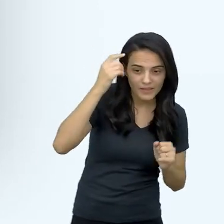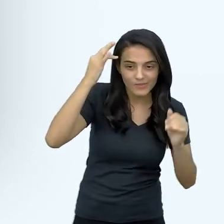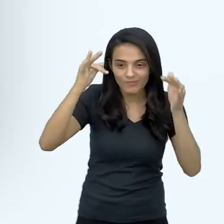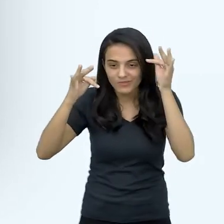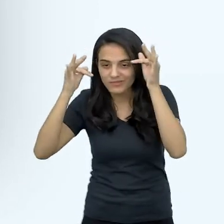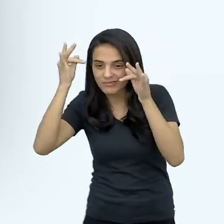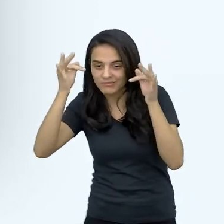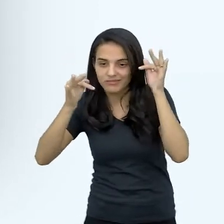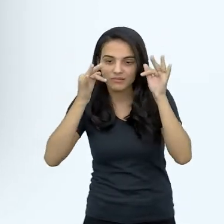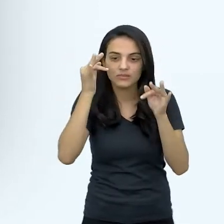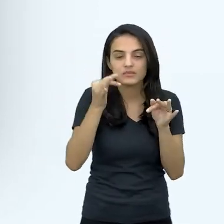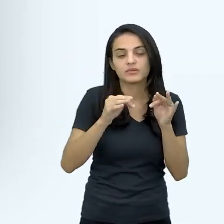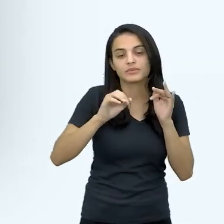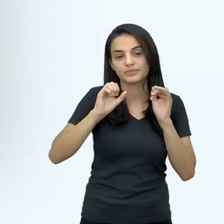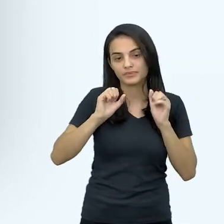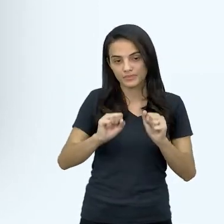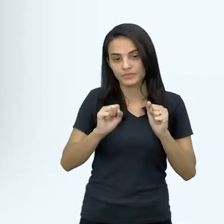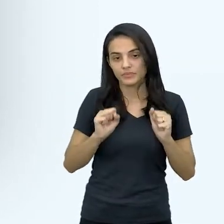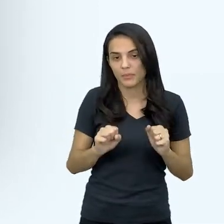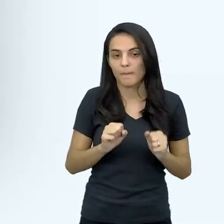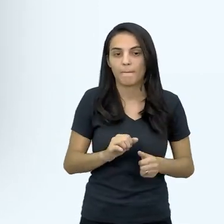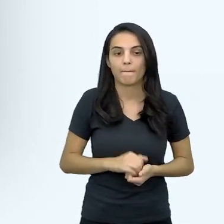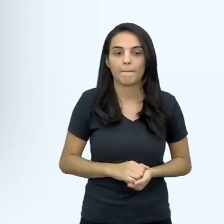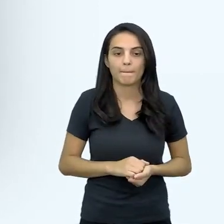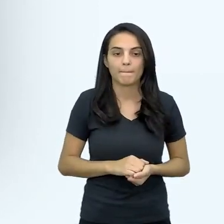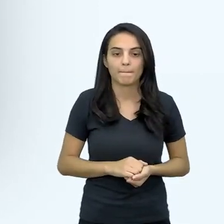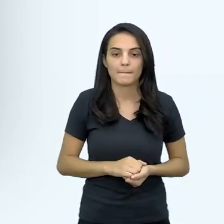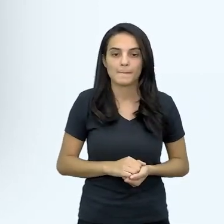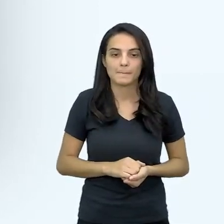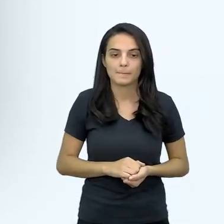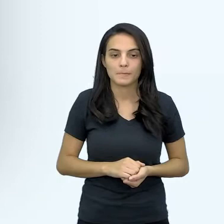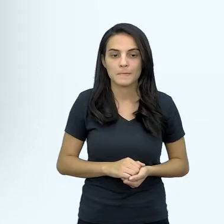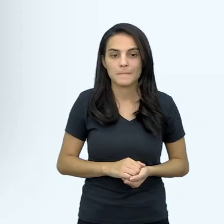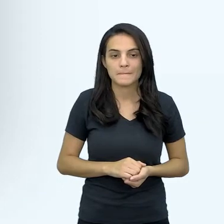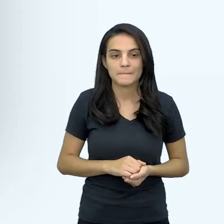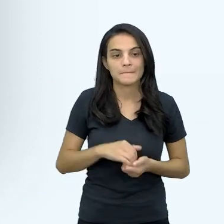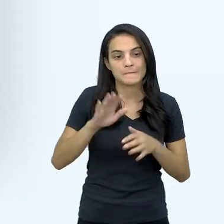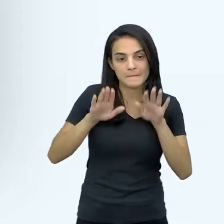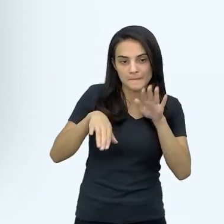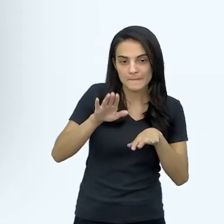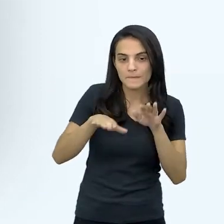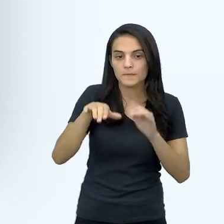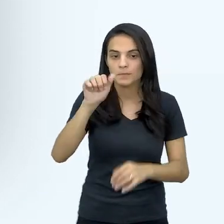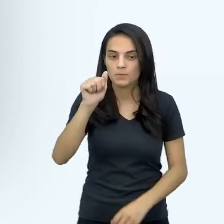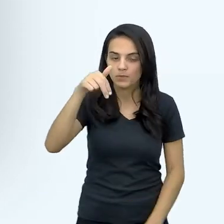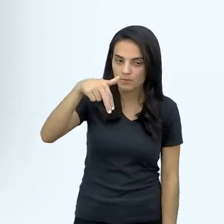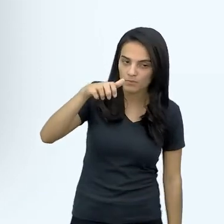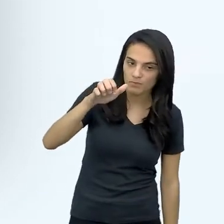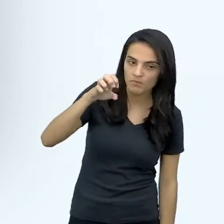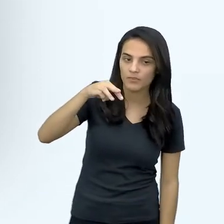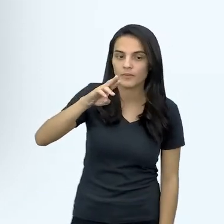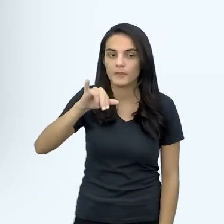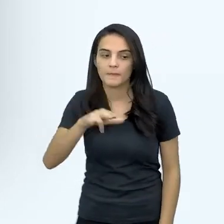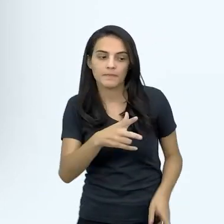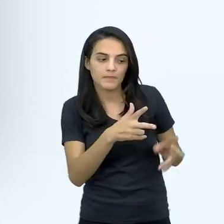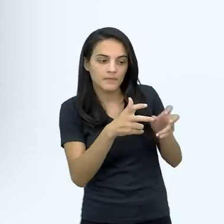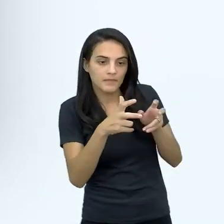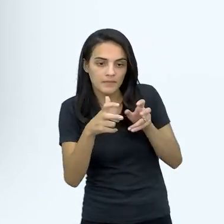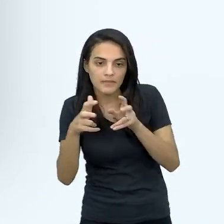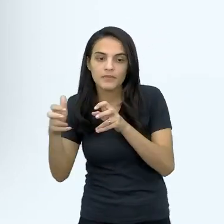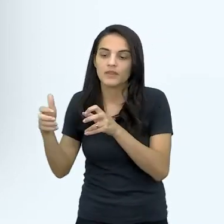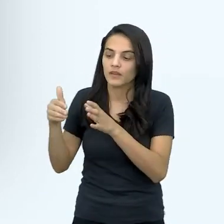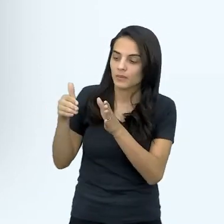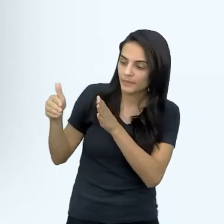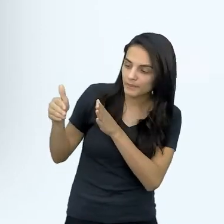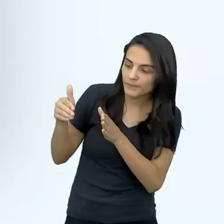confundir com outros sintomas, né, às vezes a anemia é tão leve e passa desapercebida, né, por um